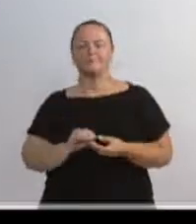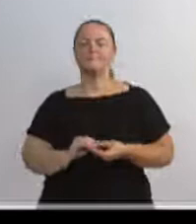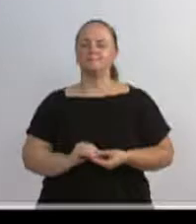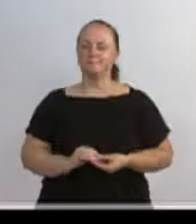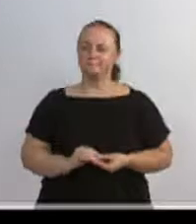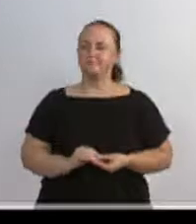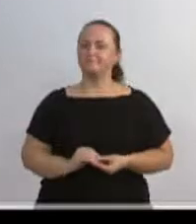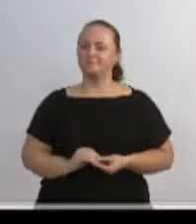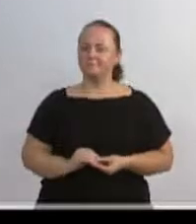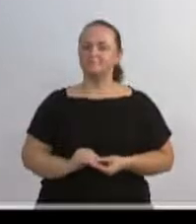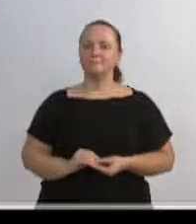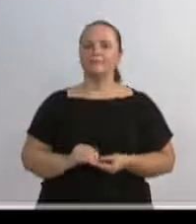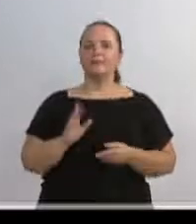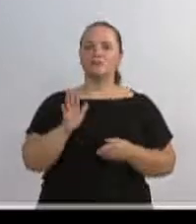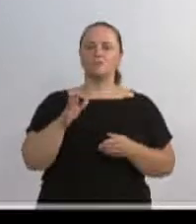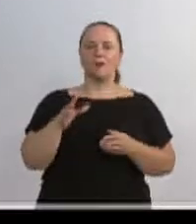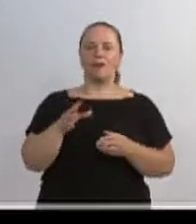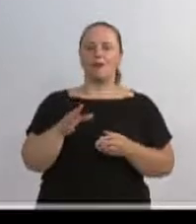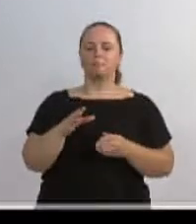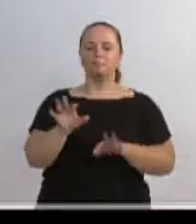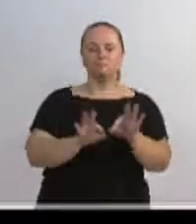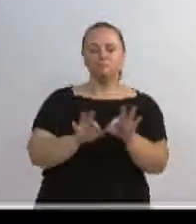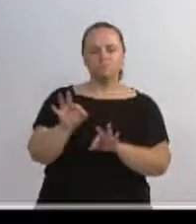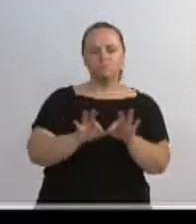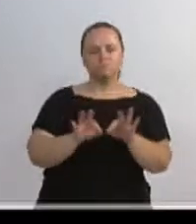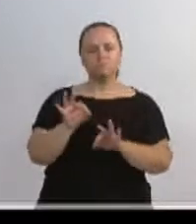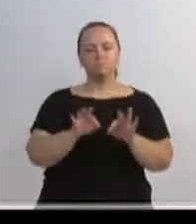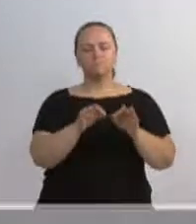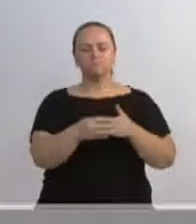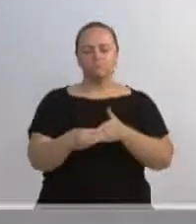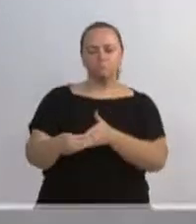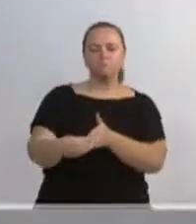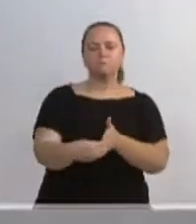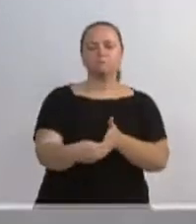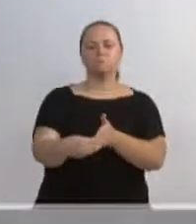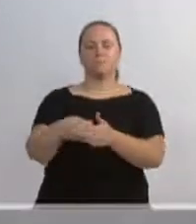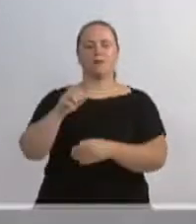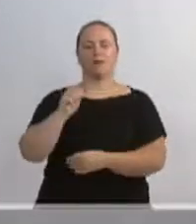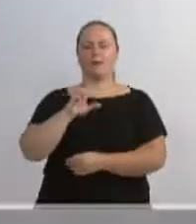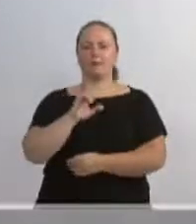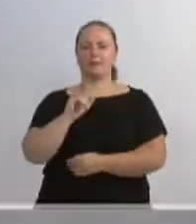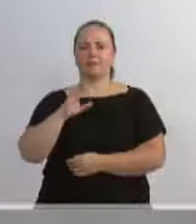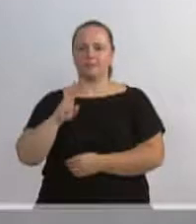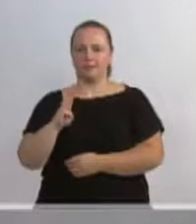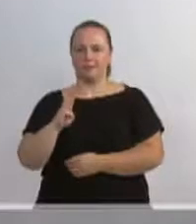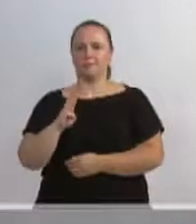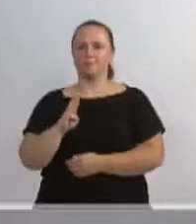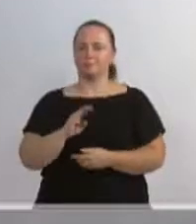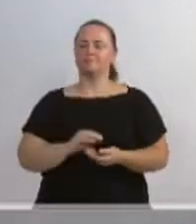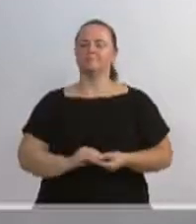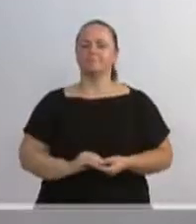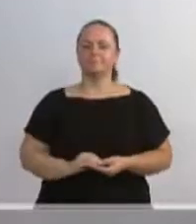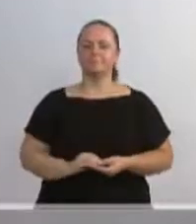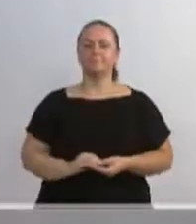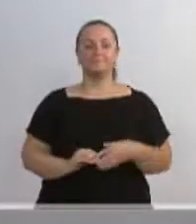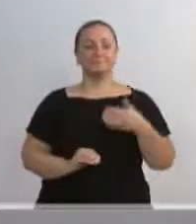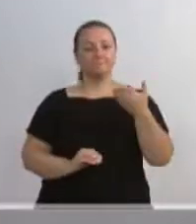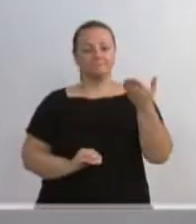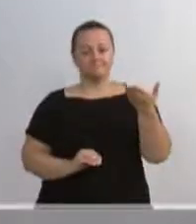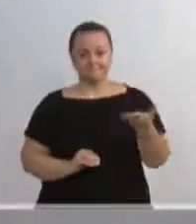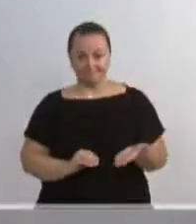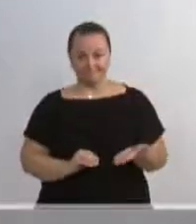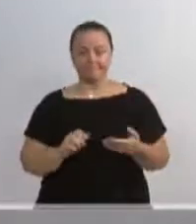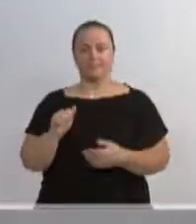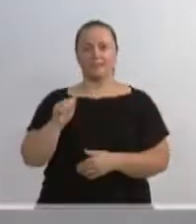Amaral, que conduziram também a ACIB em suas gestões com muita serenidade e maestria. ACIB, que hoje